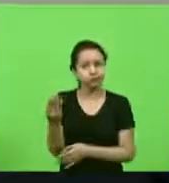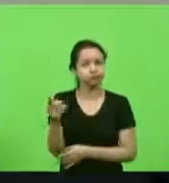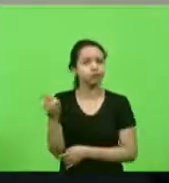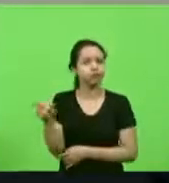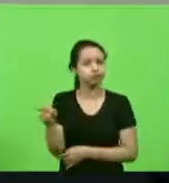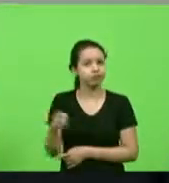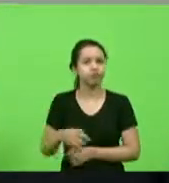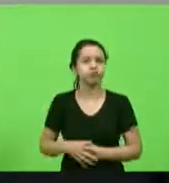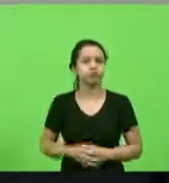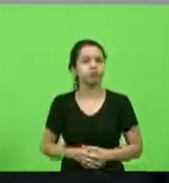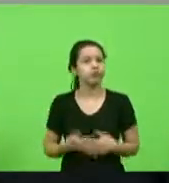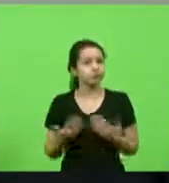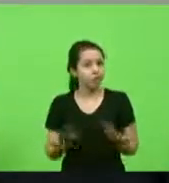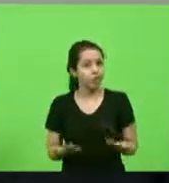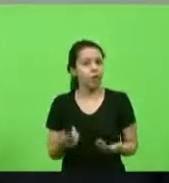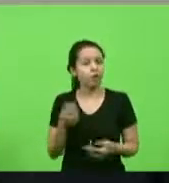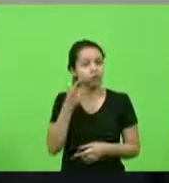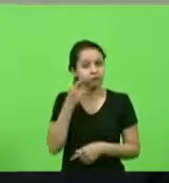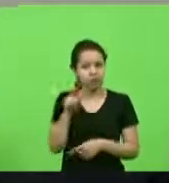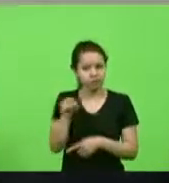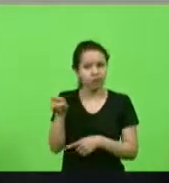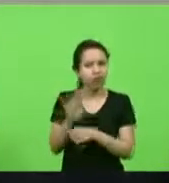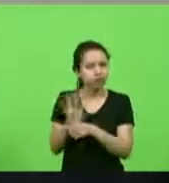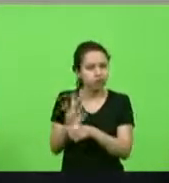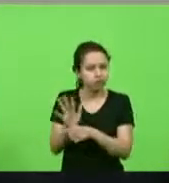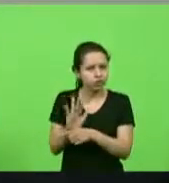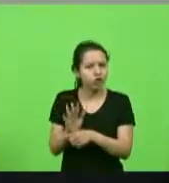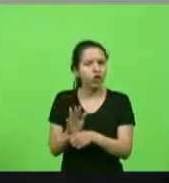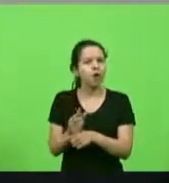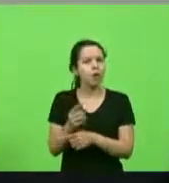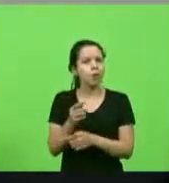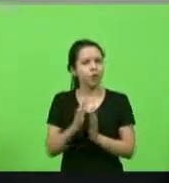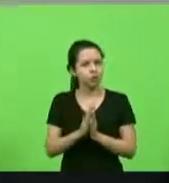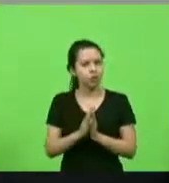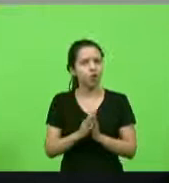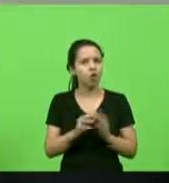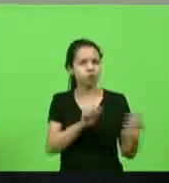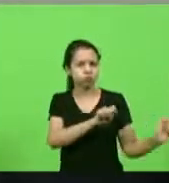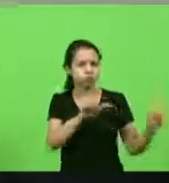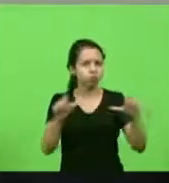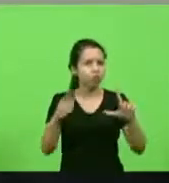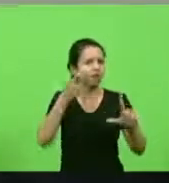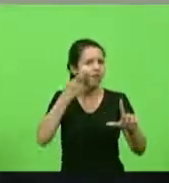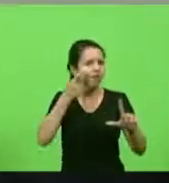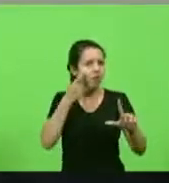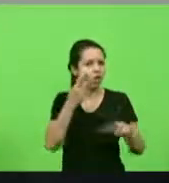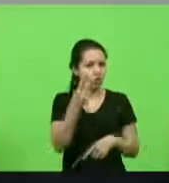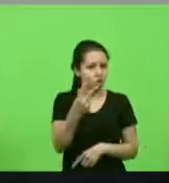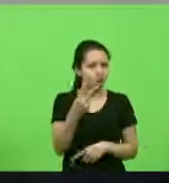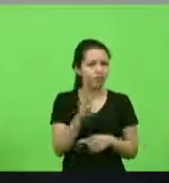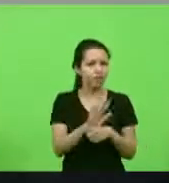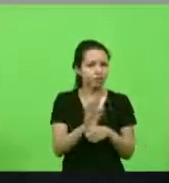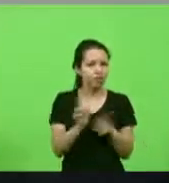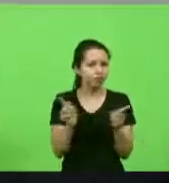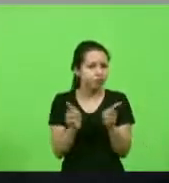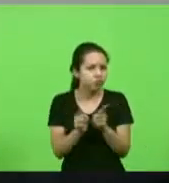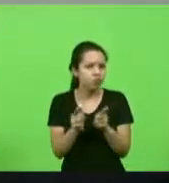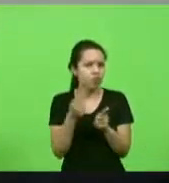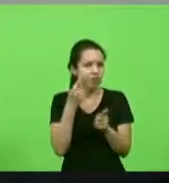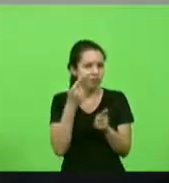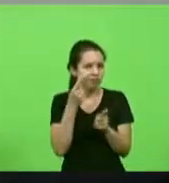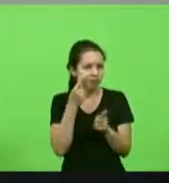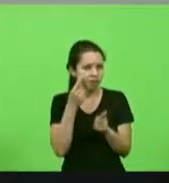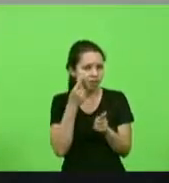peço que o pessoal do plenário coloque por gentileza porque dois vídeos curtos para que a possa compartilhar